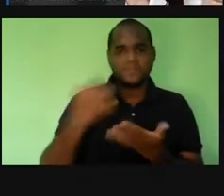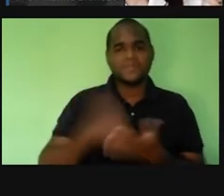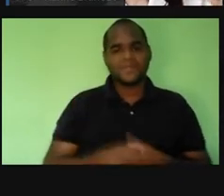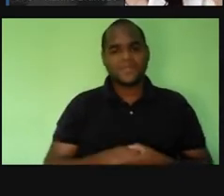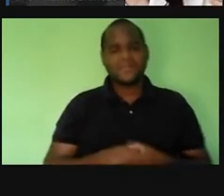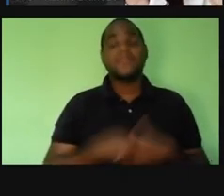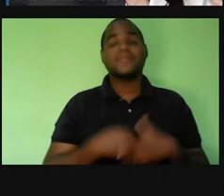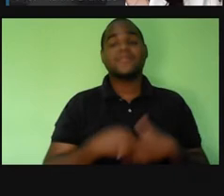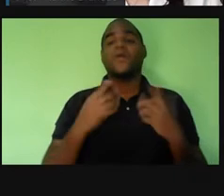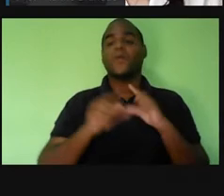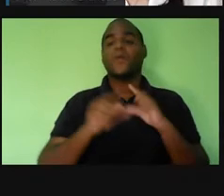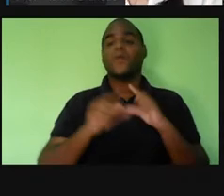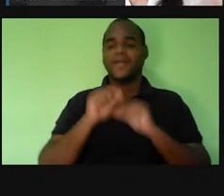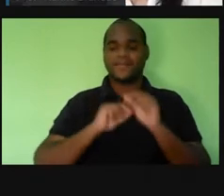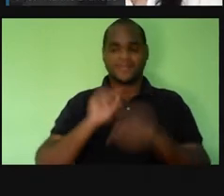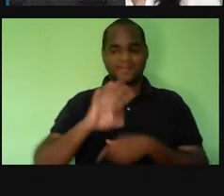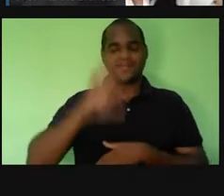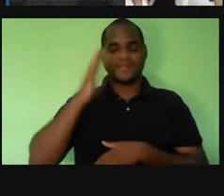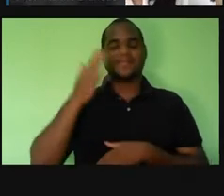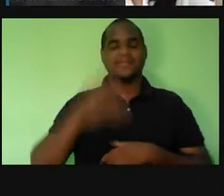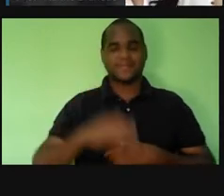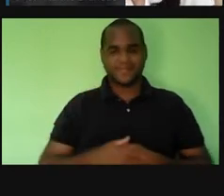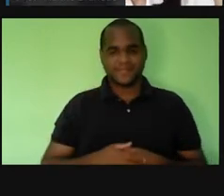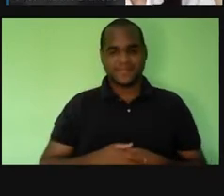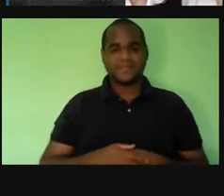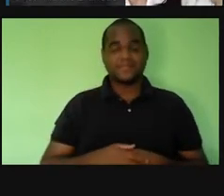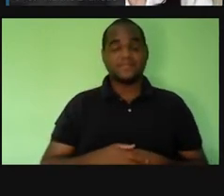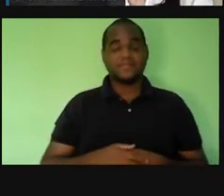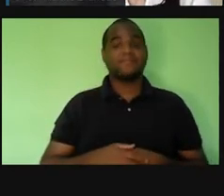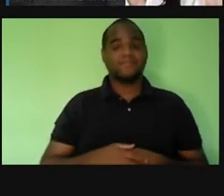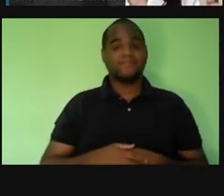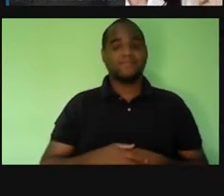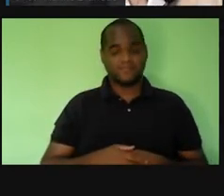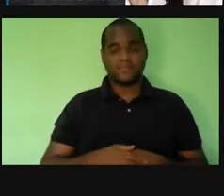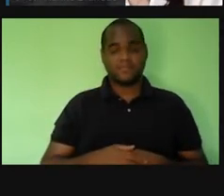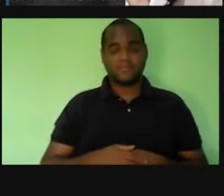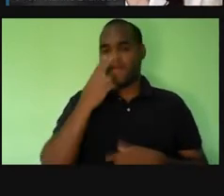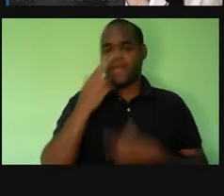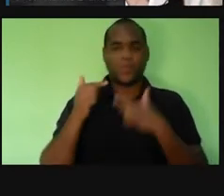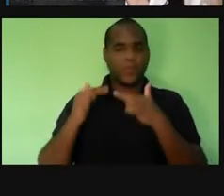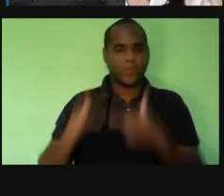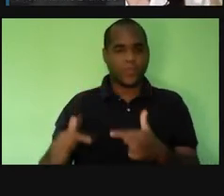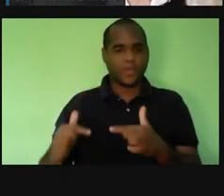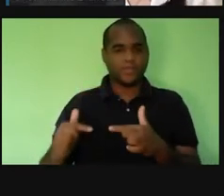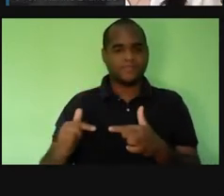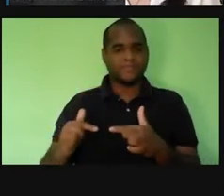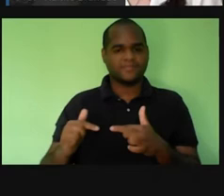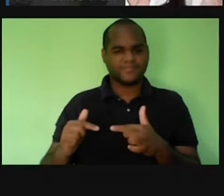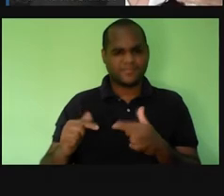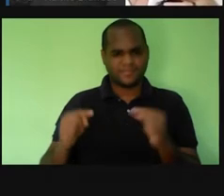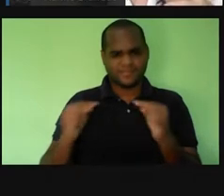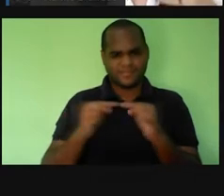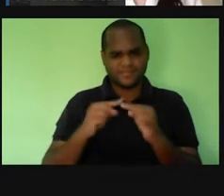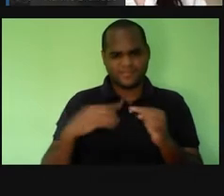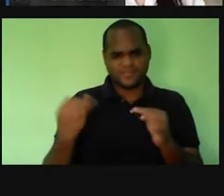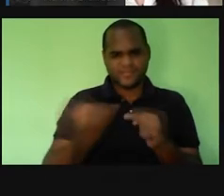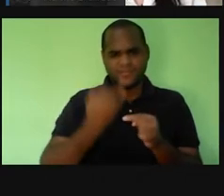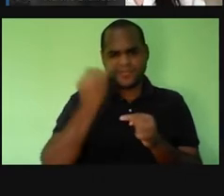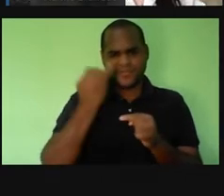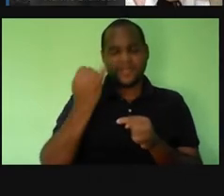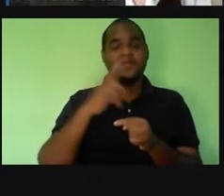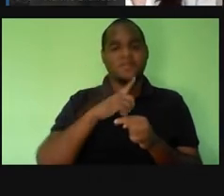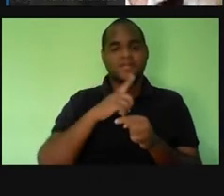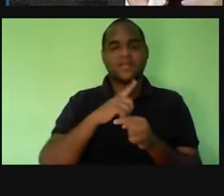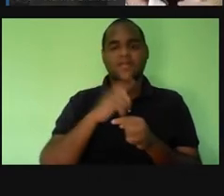E aí, o que acontece? Esse, ele tem, ele é neutro. E é importante que o nosso sangue, ele tem esse pH